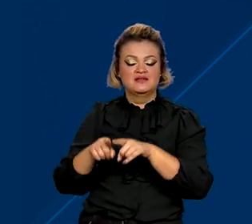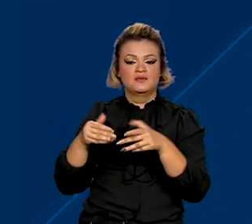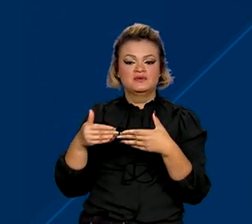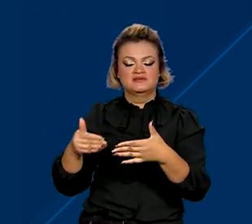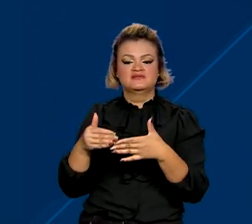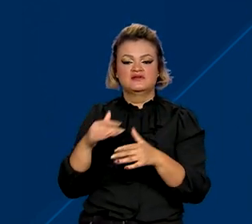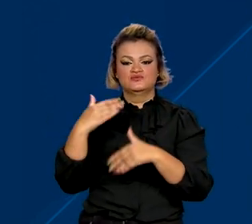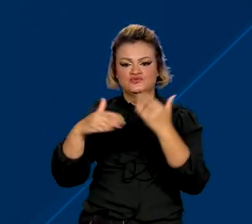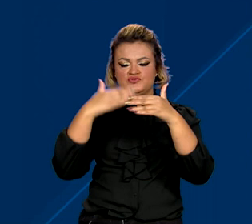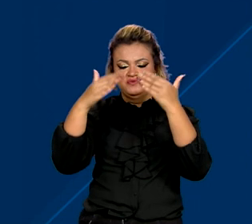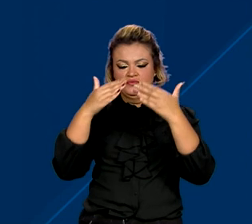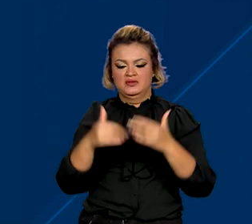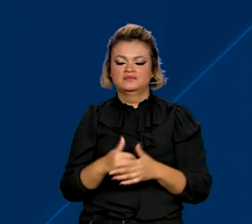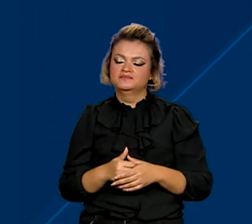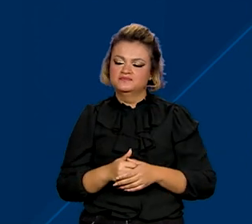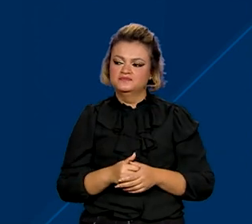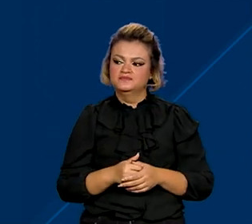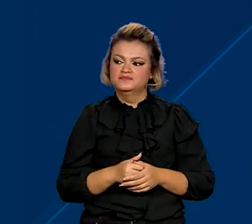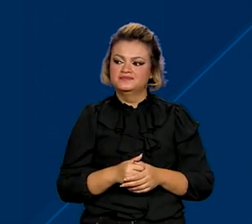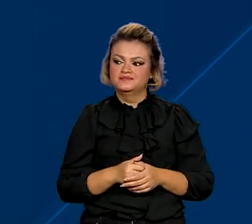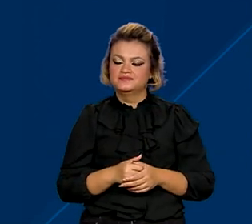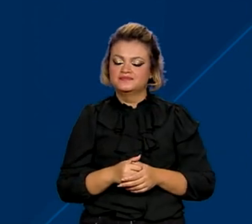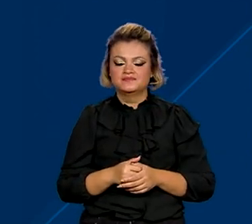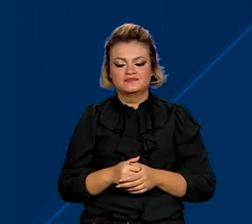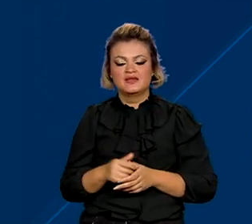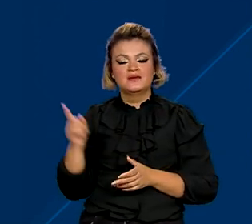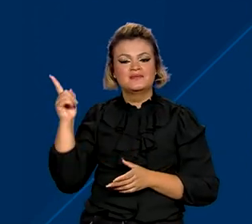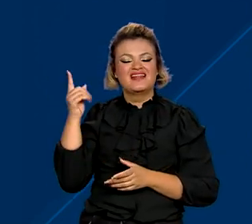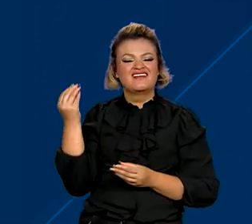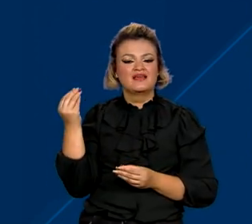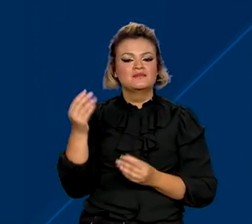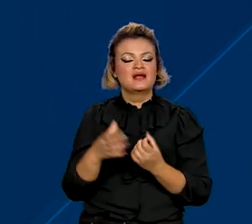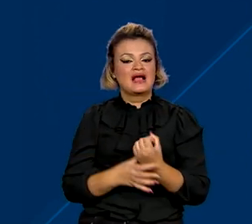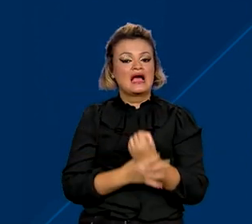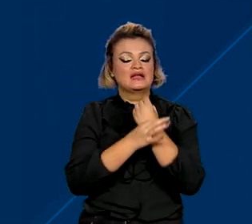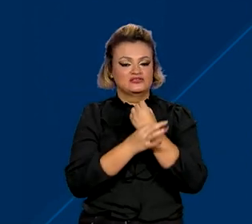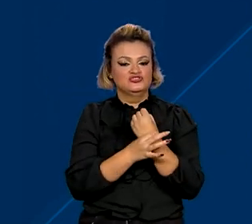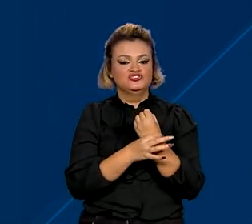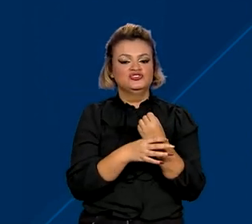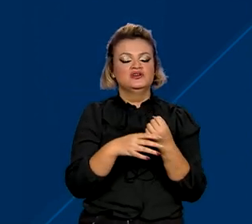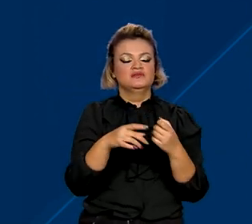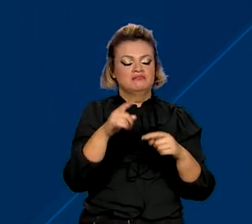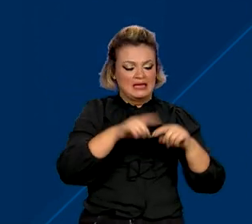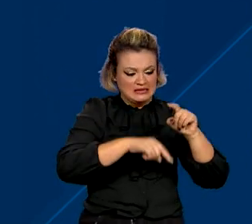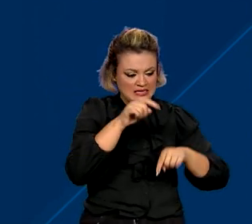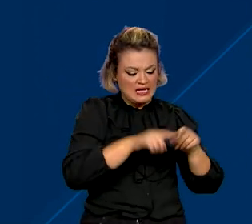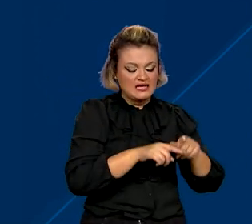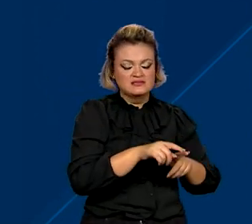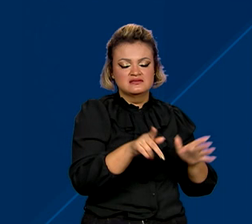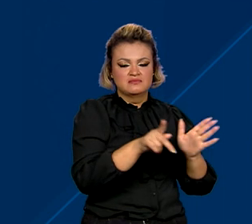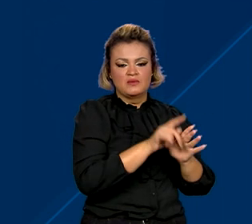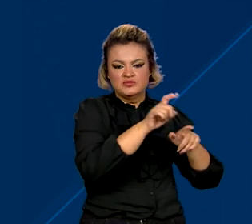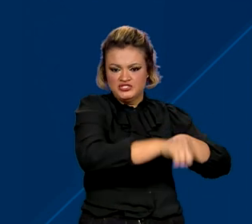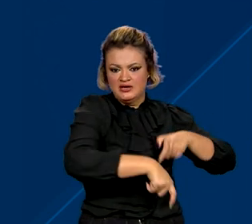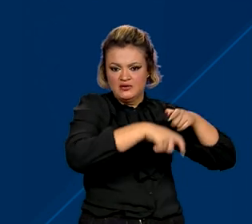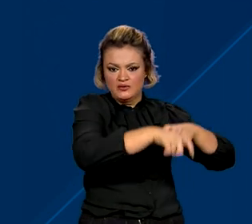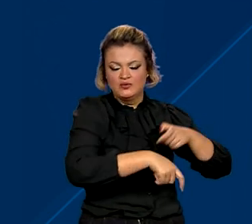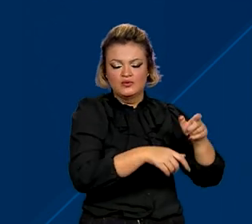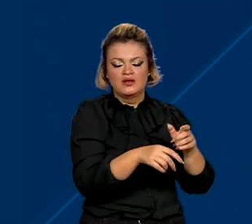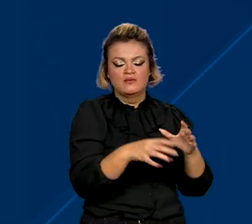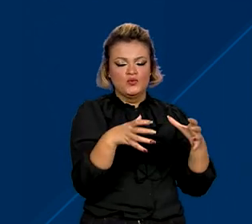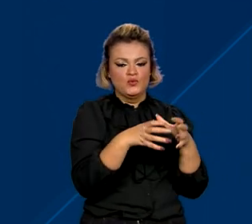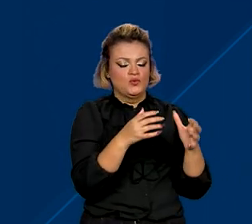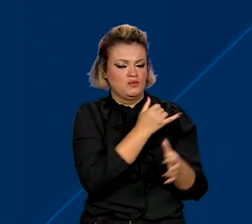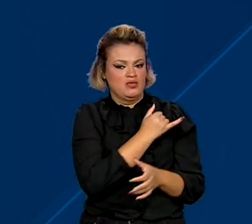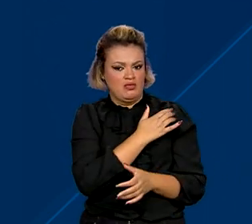Ministério do Desenvolvimento e Assistência Social para a garantia de ferramentas de agricultura à população Yanomami. Numa